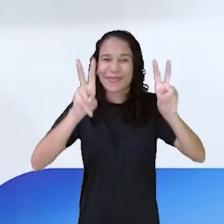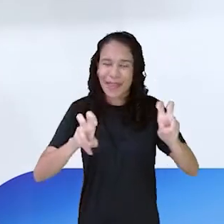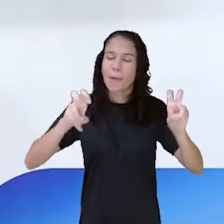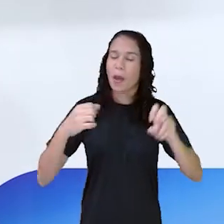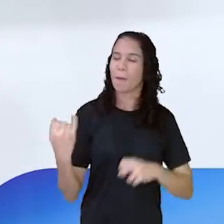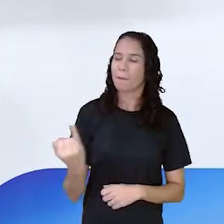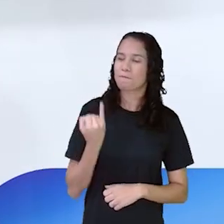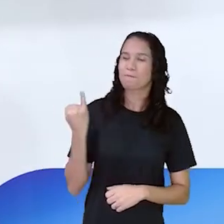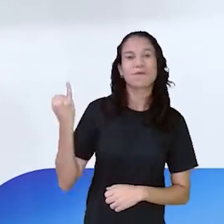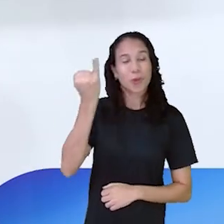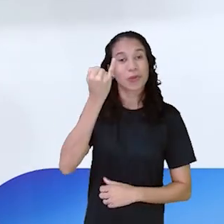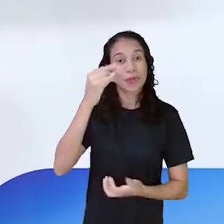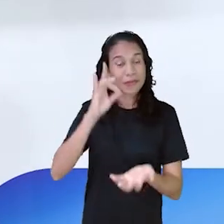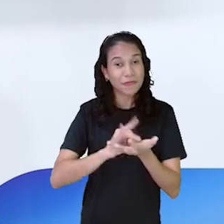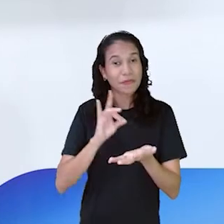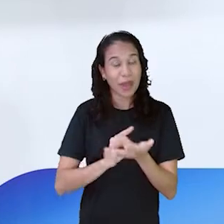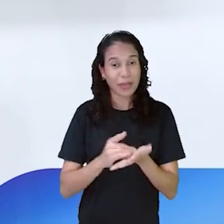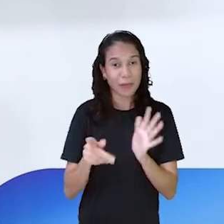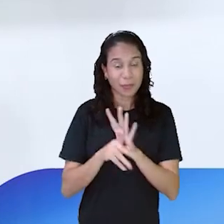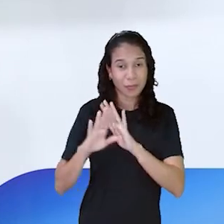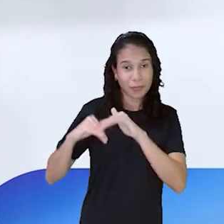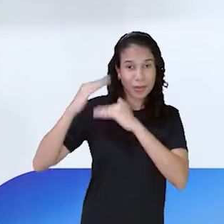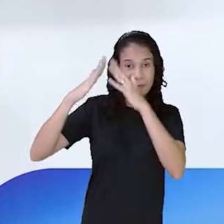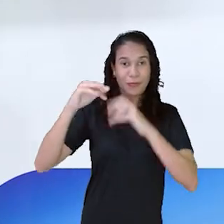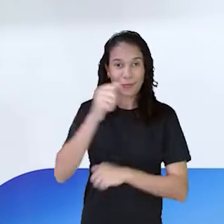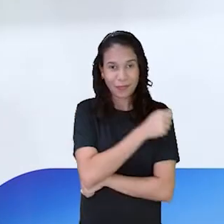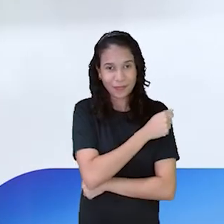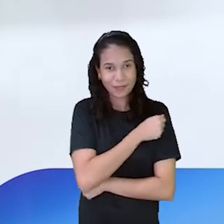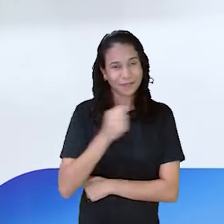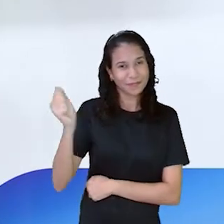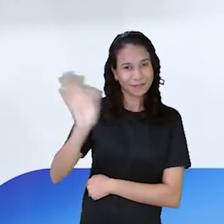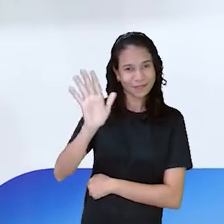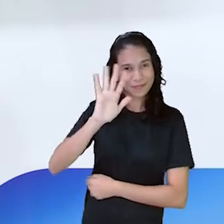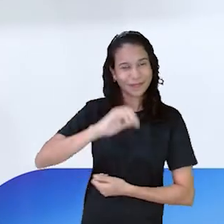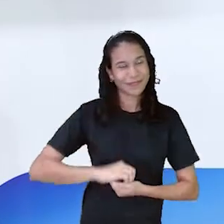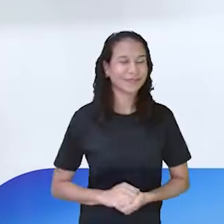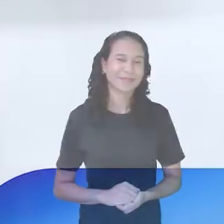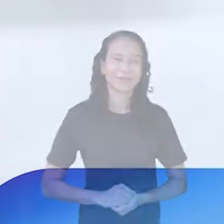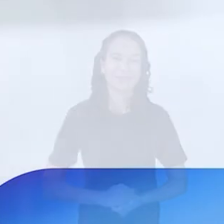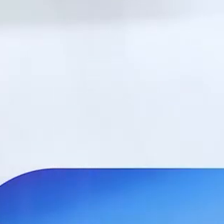temática importante, muito significativa para os nossos estudantes. Tchau, tchau.